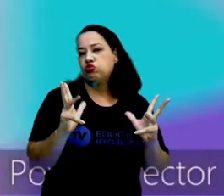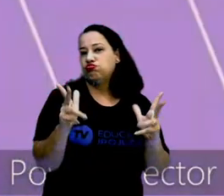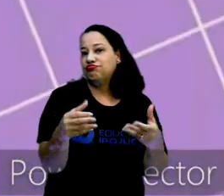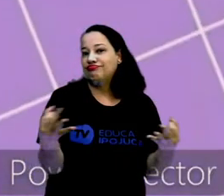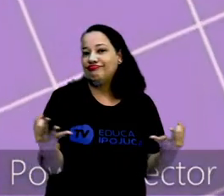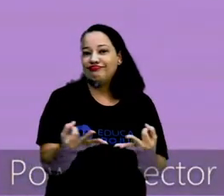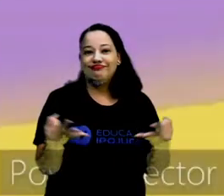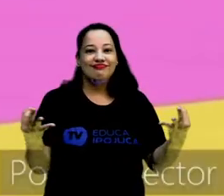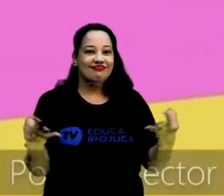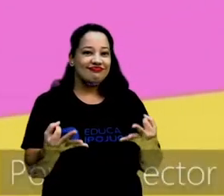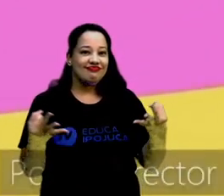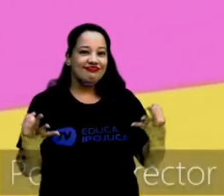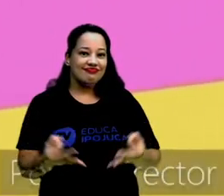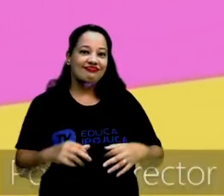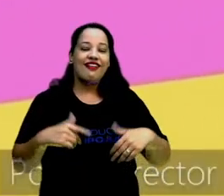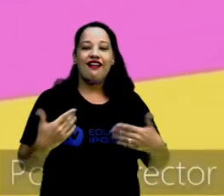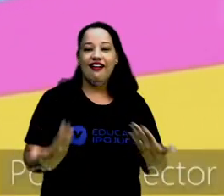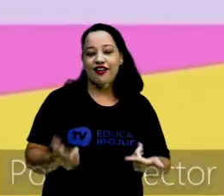perfeito.